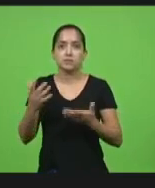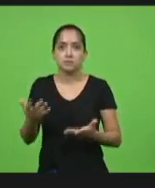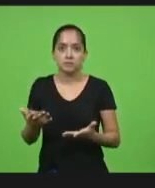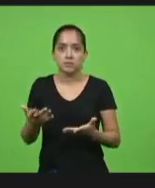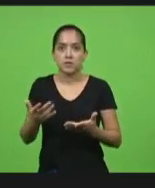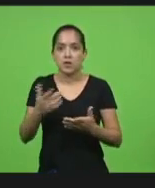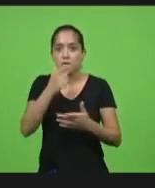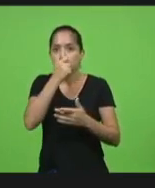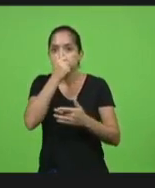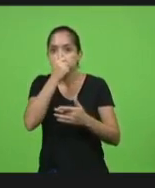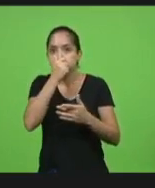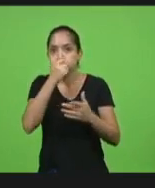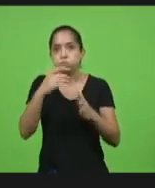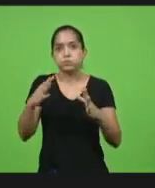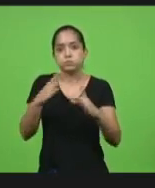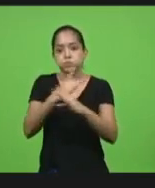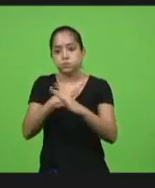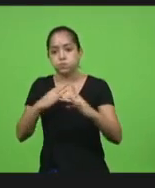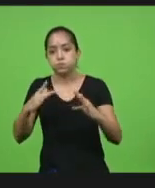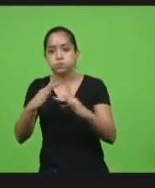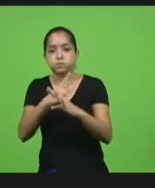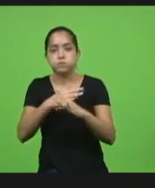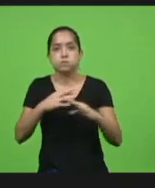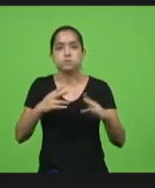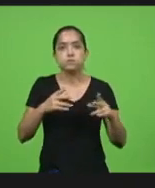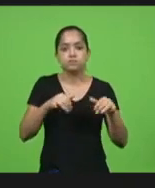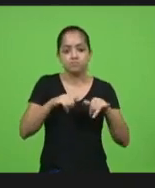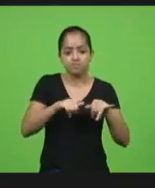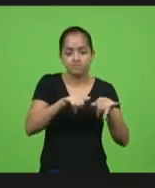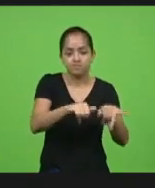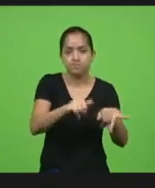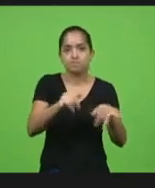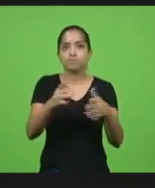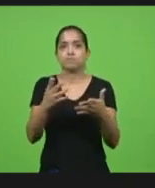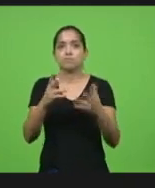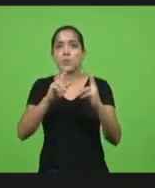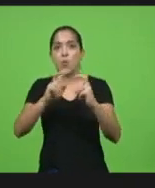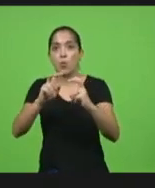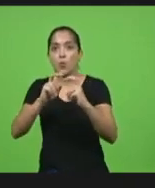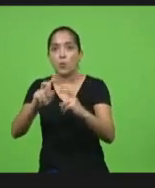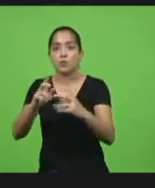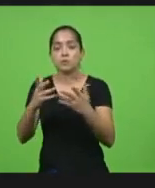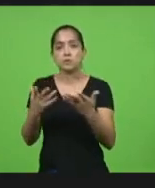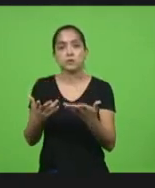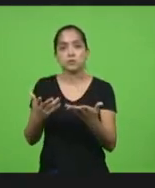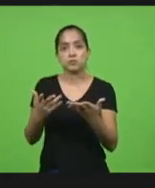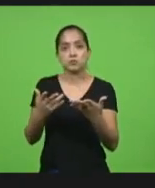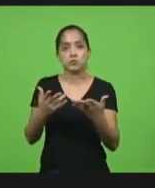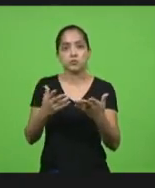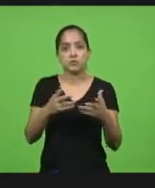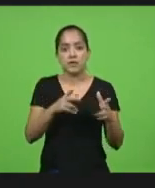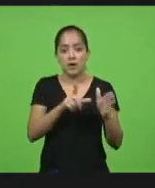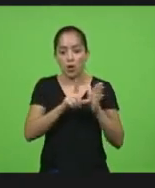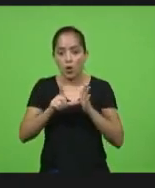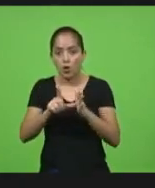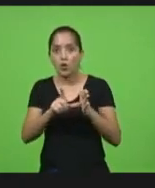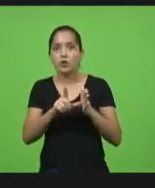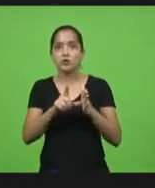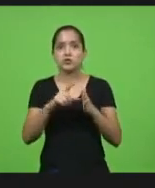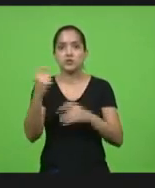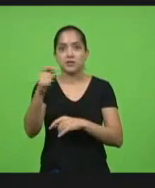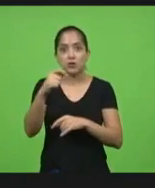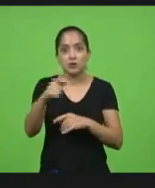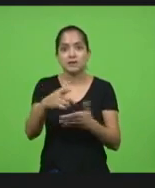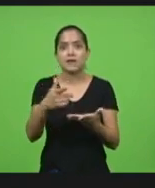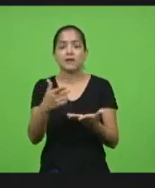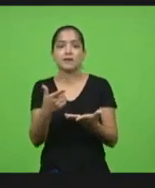superlotação em supermercados dentro de ônibus dentro da lotérica dentro do mercadinho da esquina